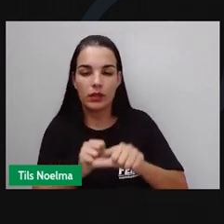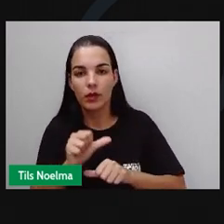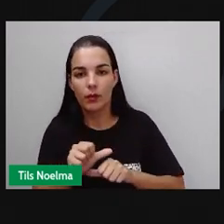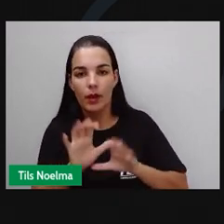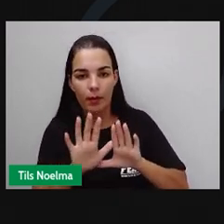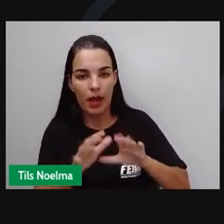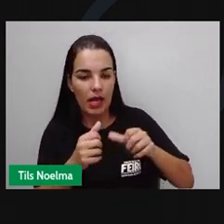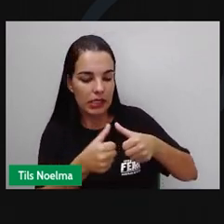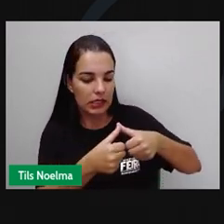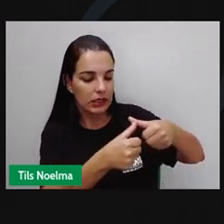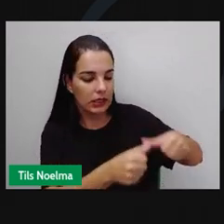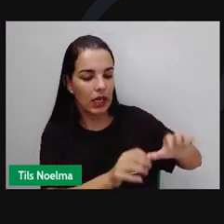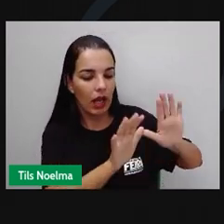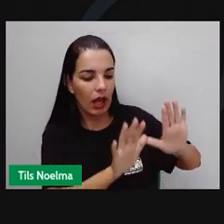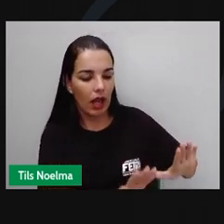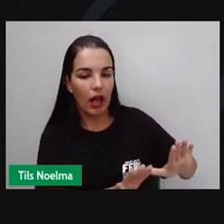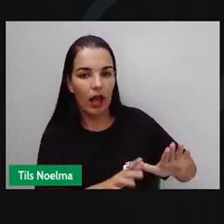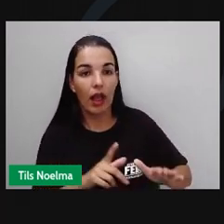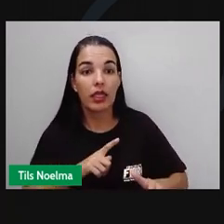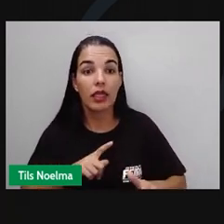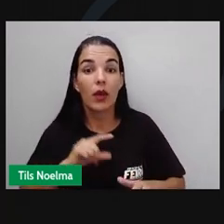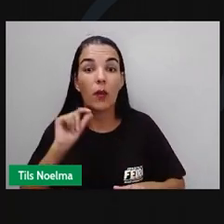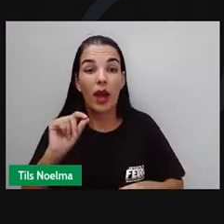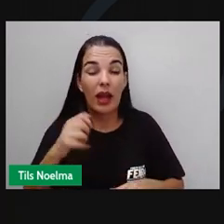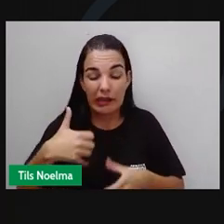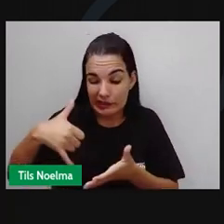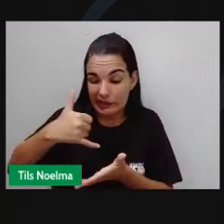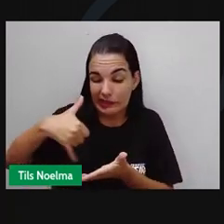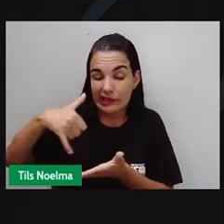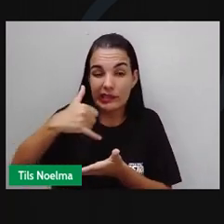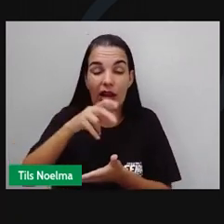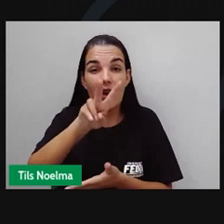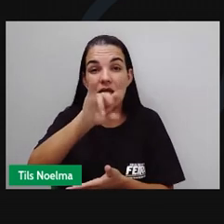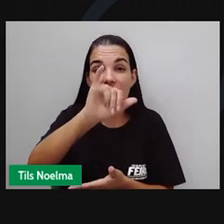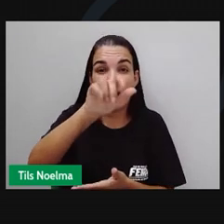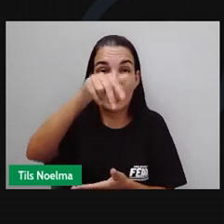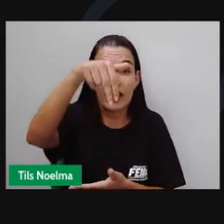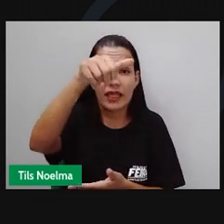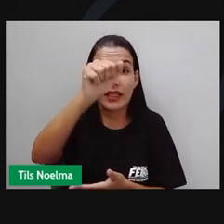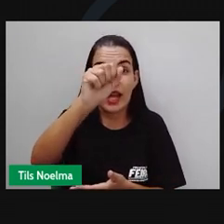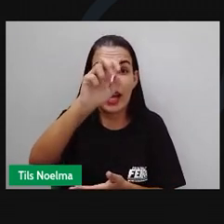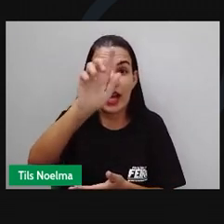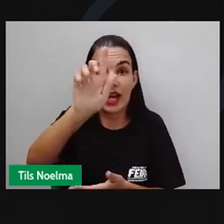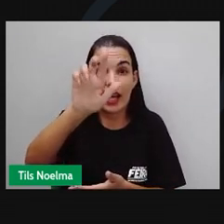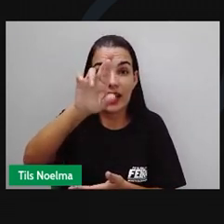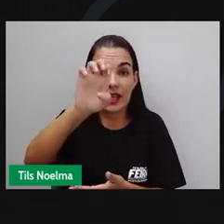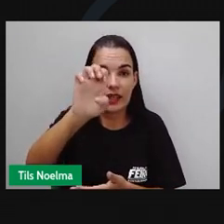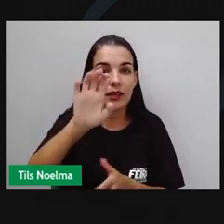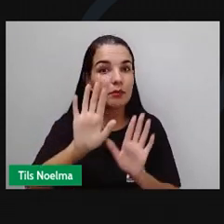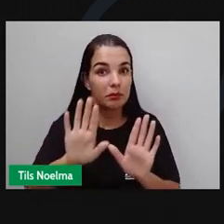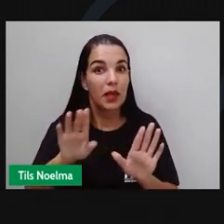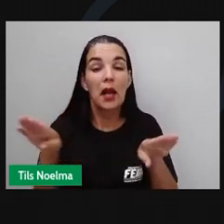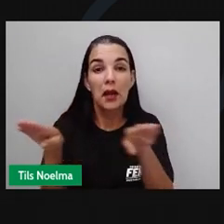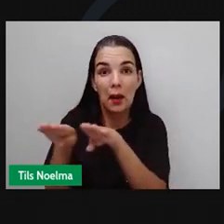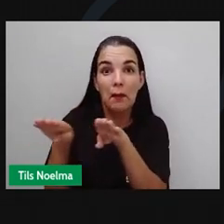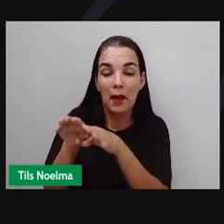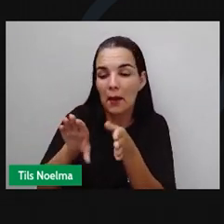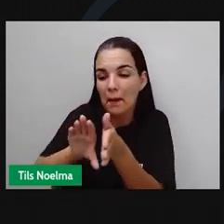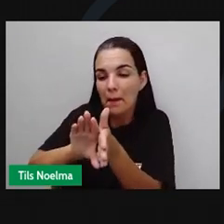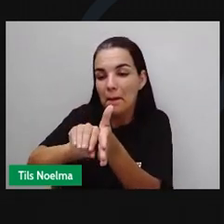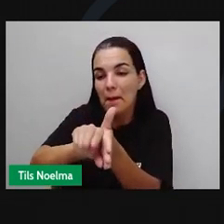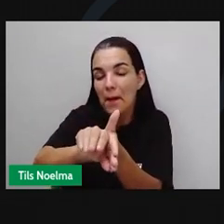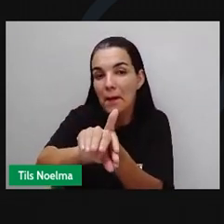esse processo continuar, vamos acabar obtendo vinagre. As bactérias são fundamentais para o queijo também. Para fabricar